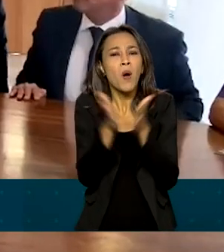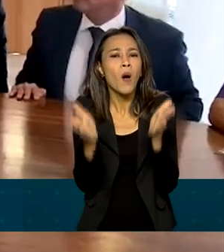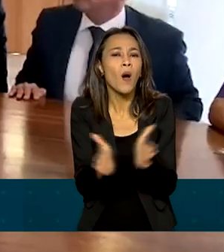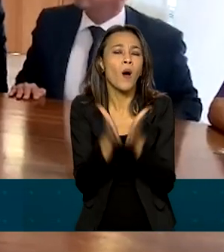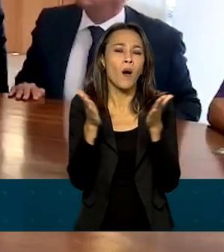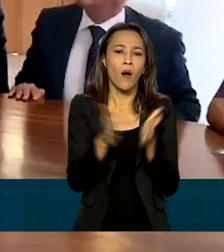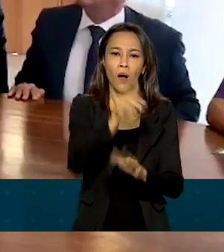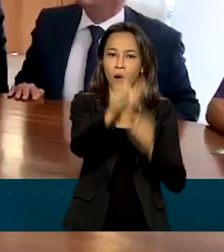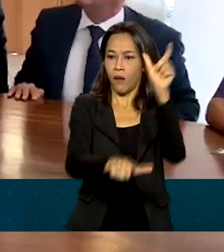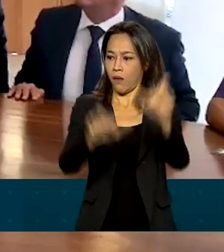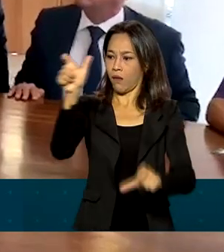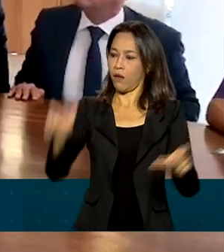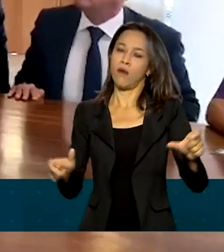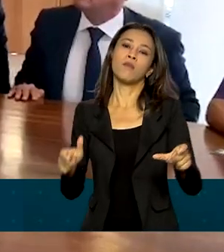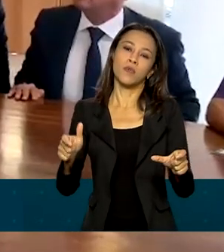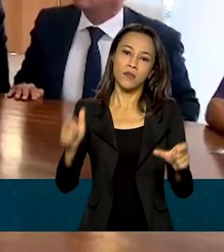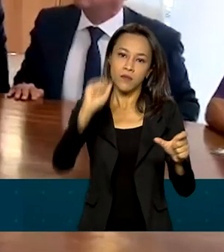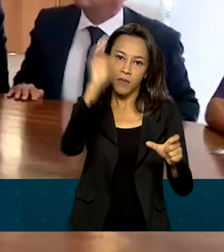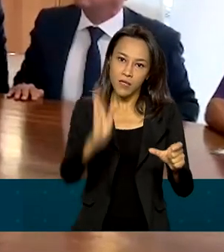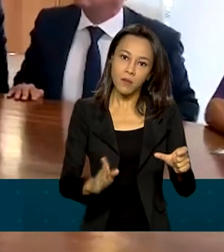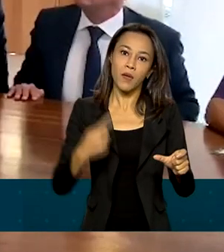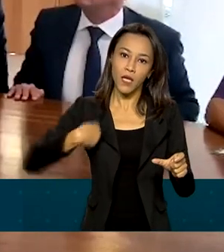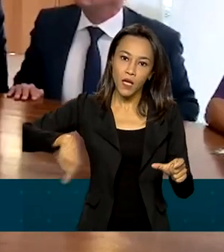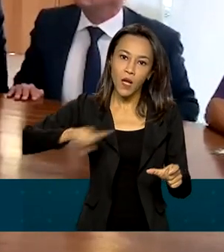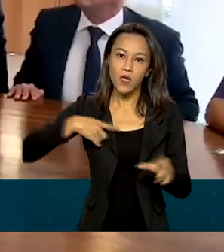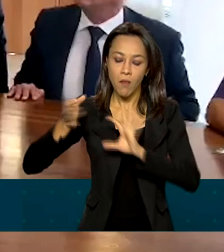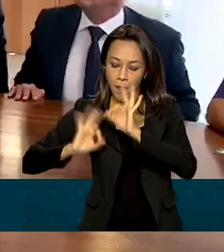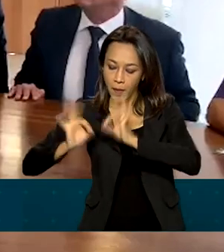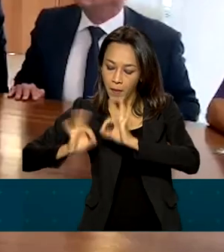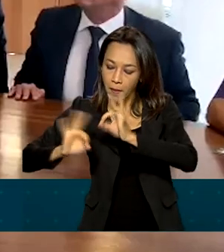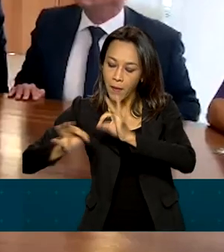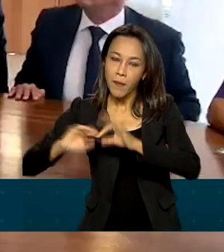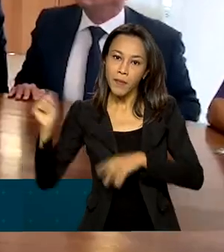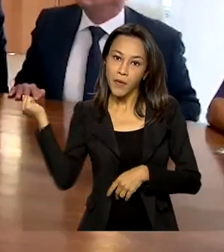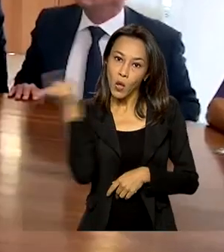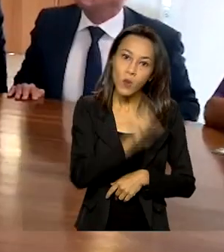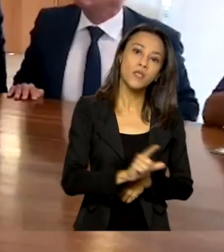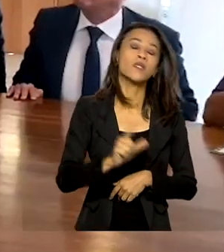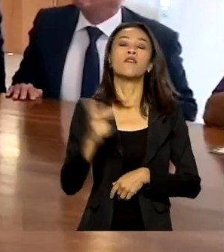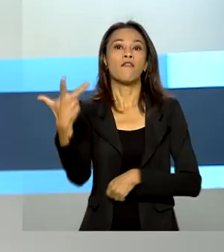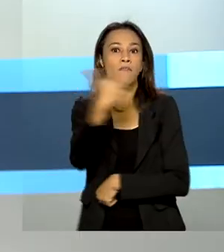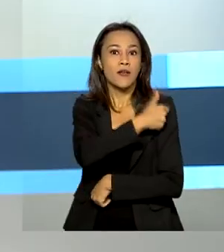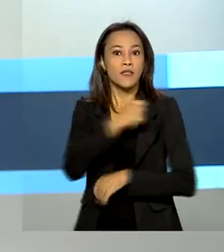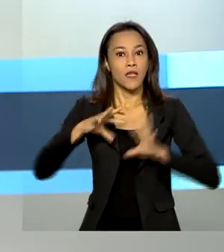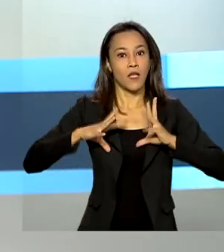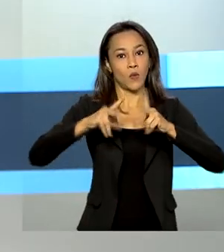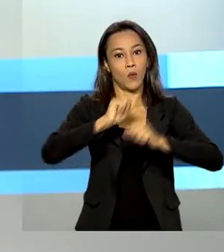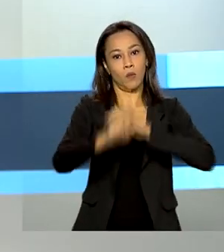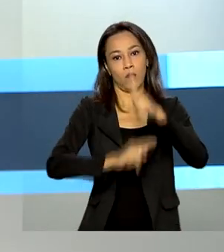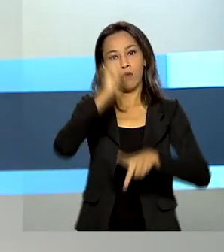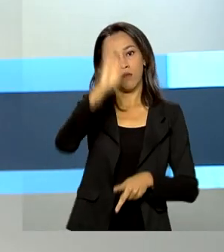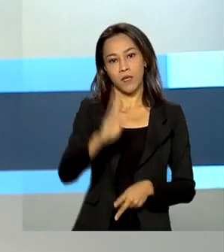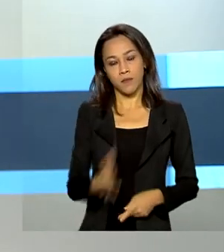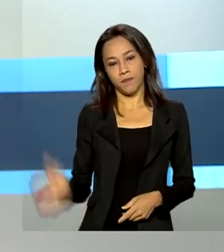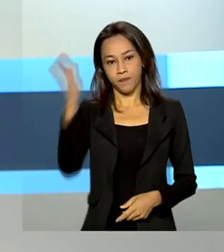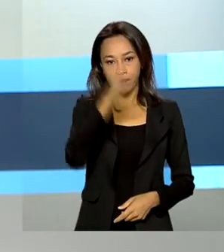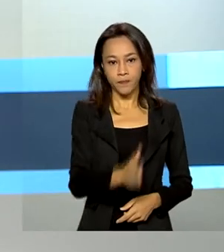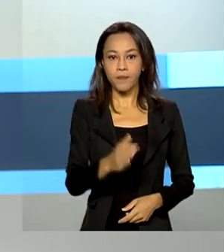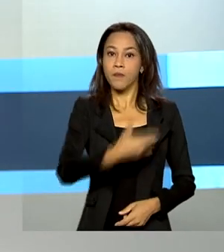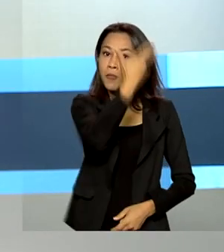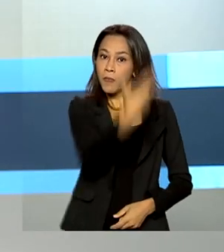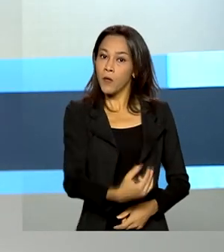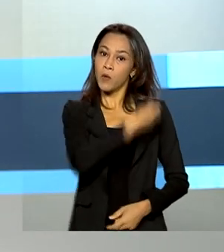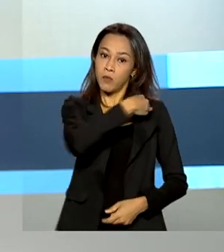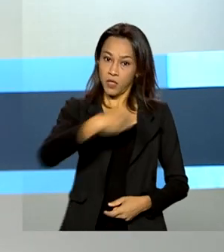essa proteção enquanto atingimos a vacinação em massa da população brasileira. De acordo com o ministro da